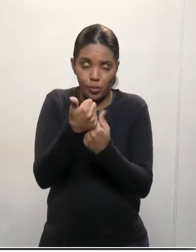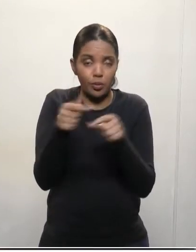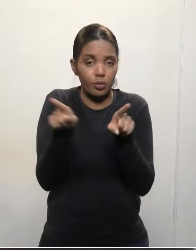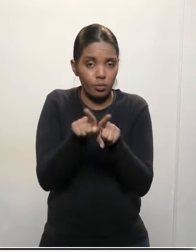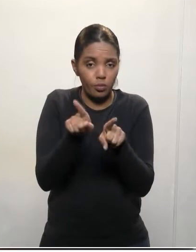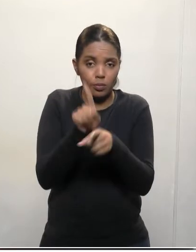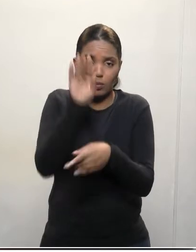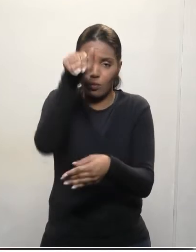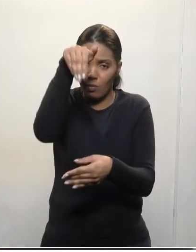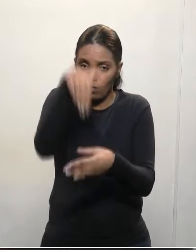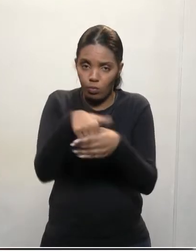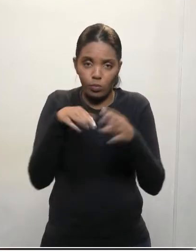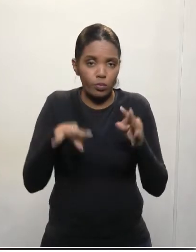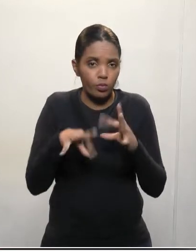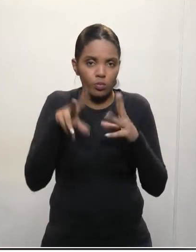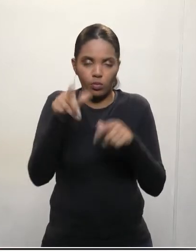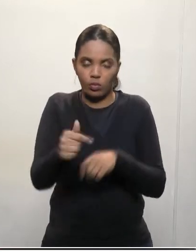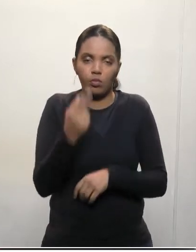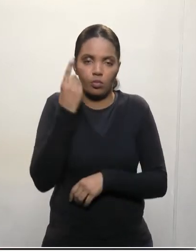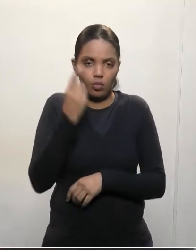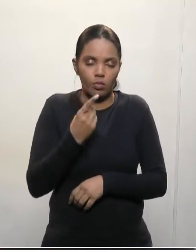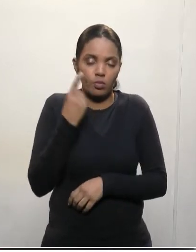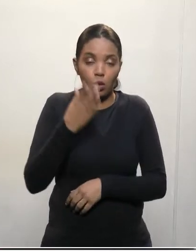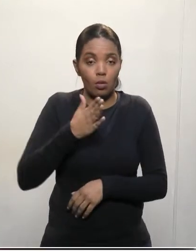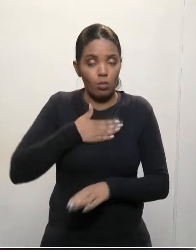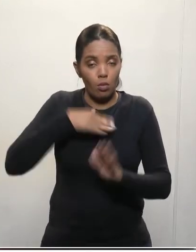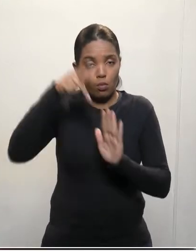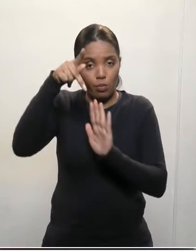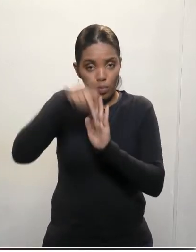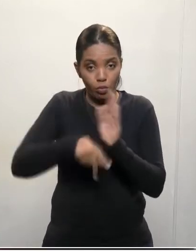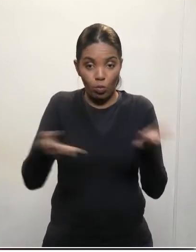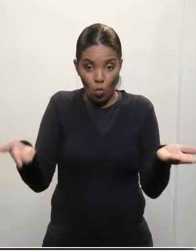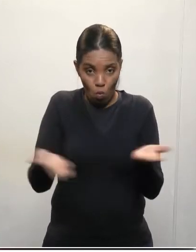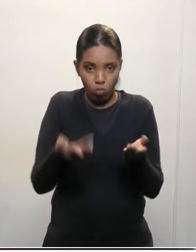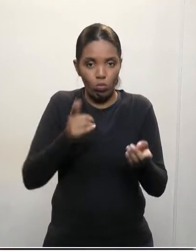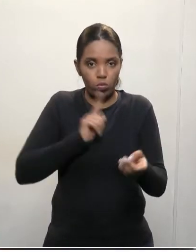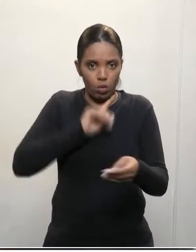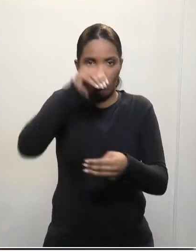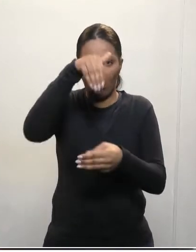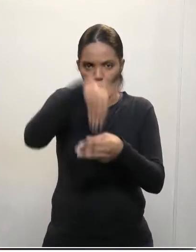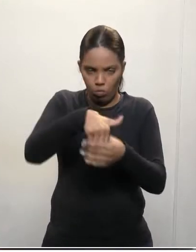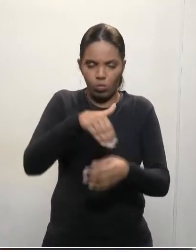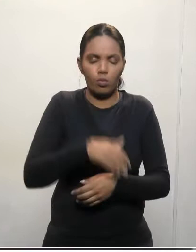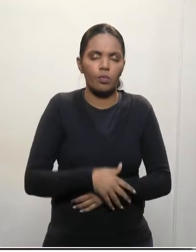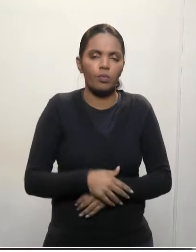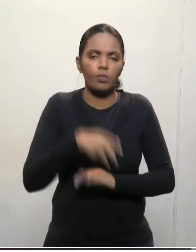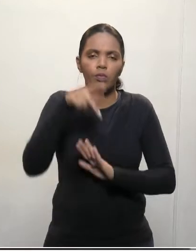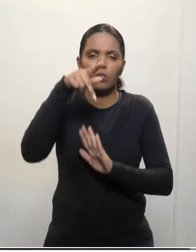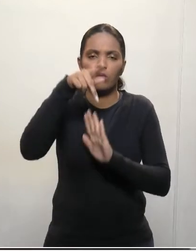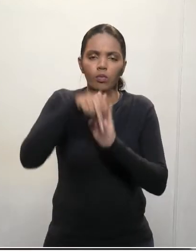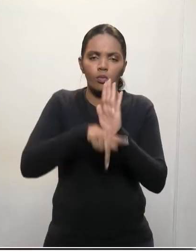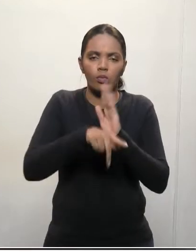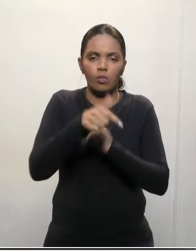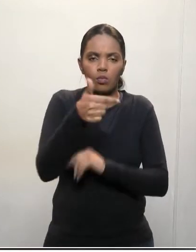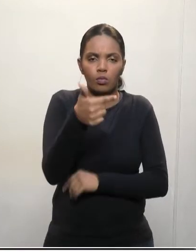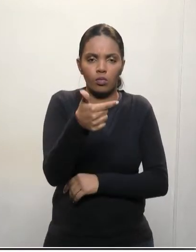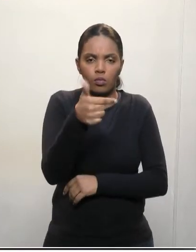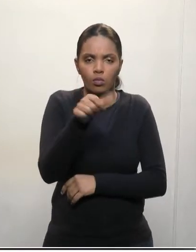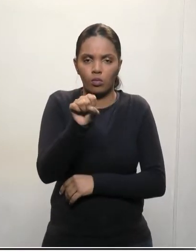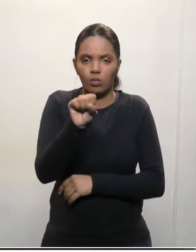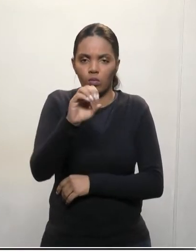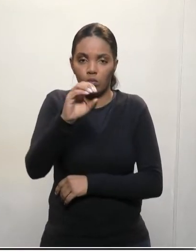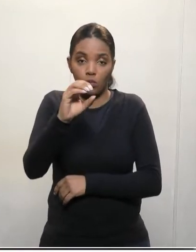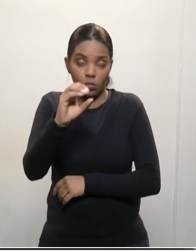voto de todos os parlamentares no meu projeto que está em votação no dia de hoje, projeto 280, que